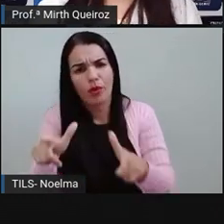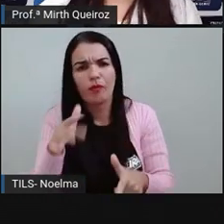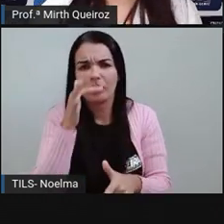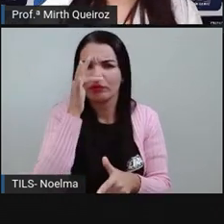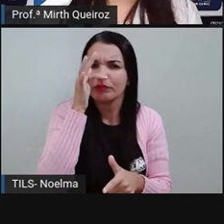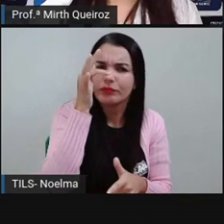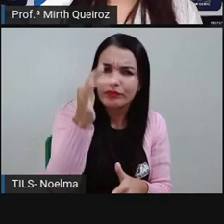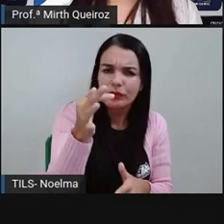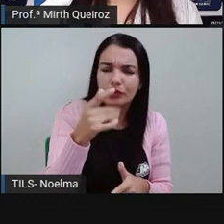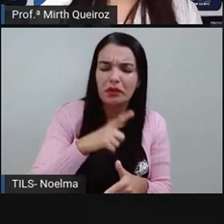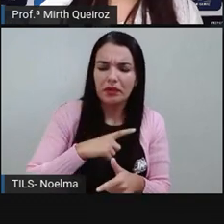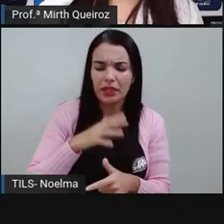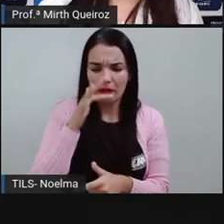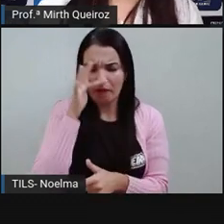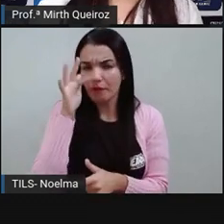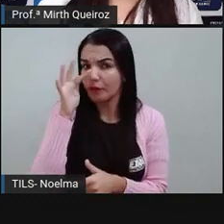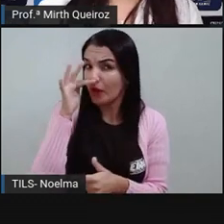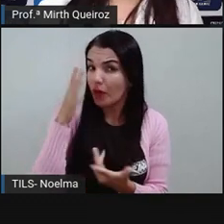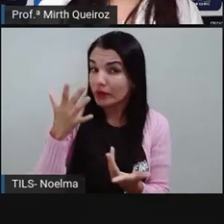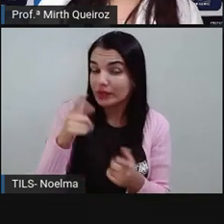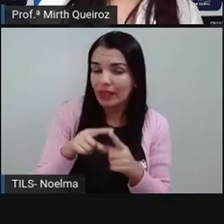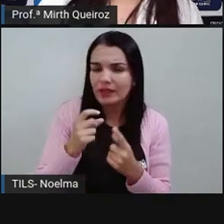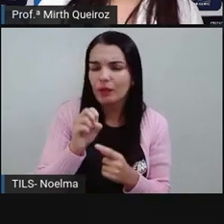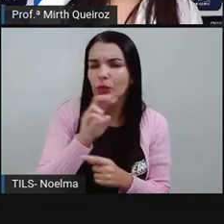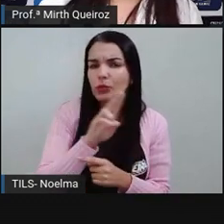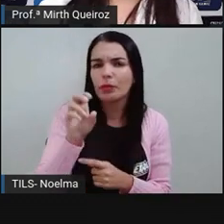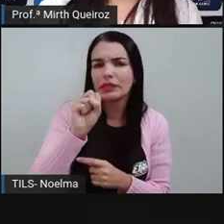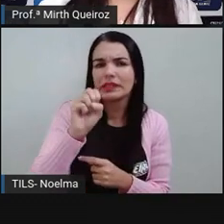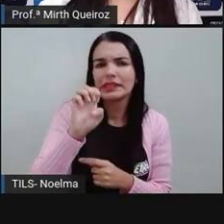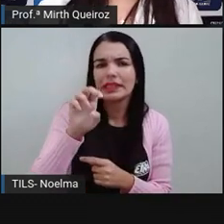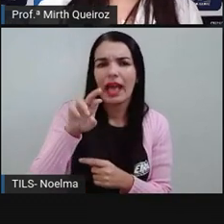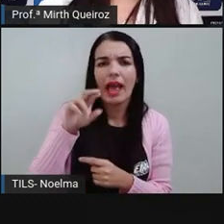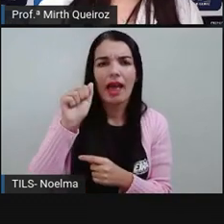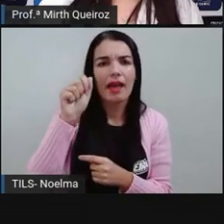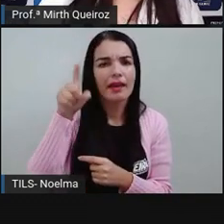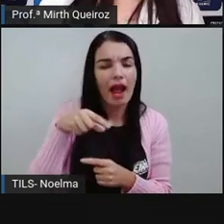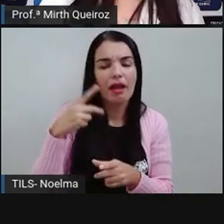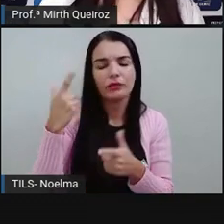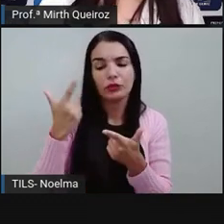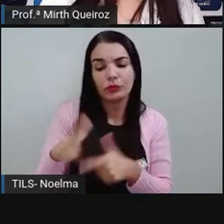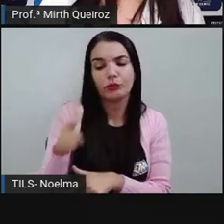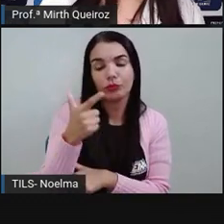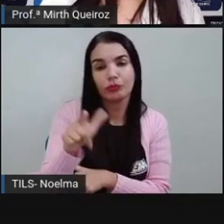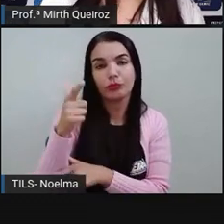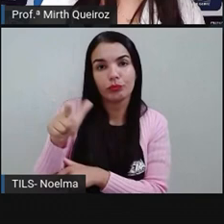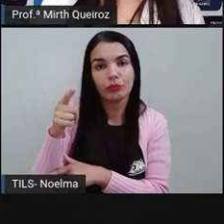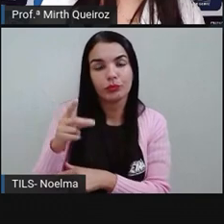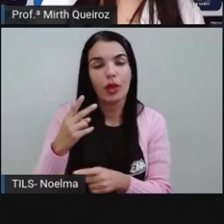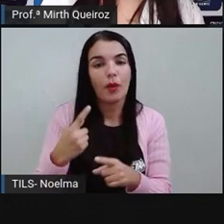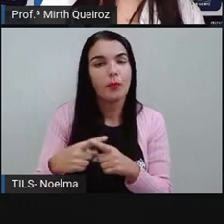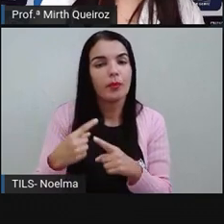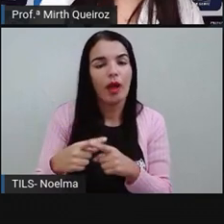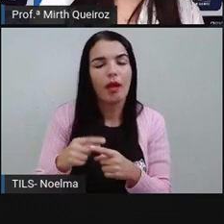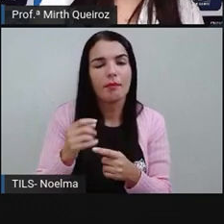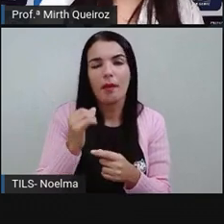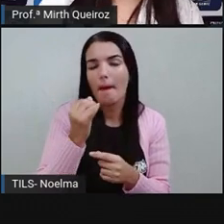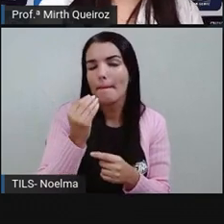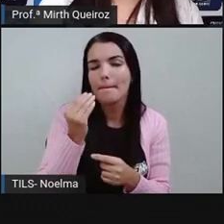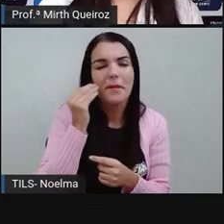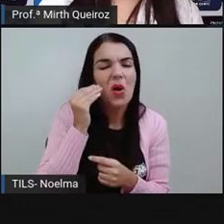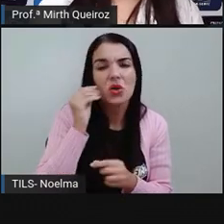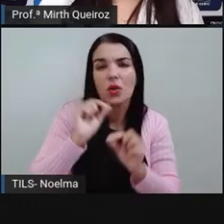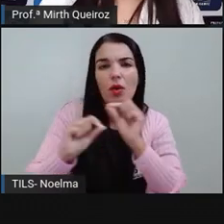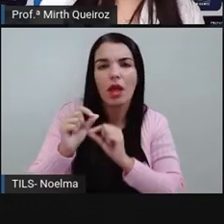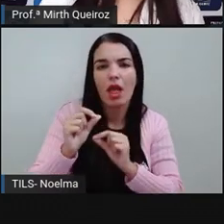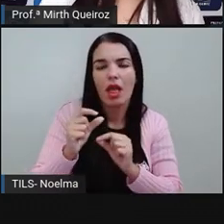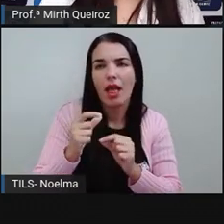flores? Essa palavra, será, repete o tempo todo. Porque ela indica aí uma certa dúvida.